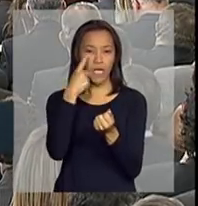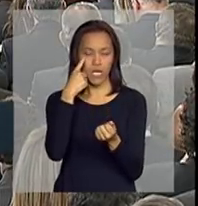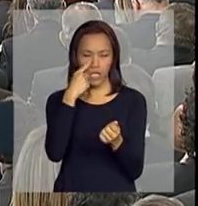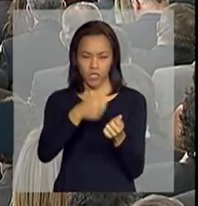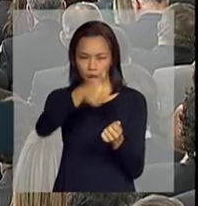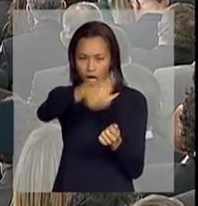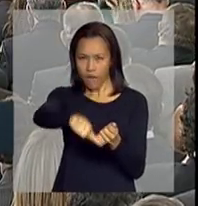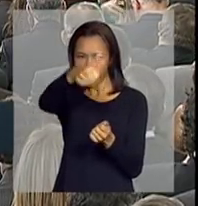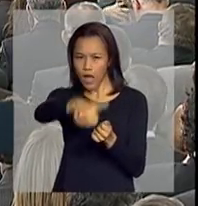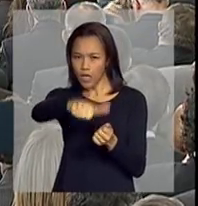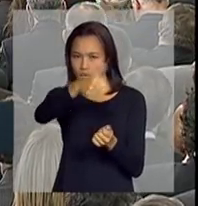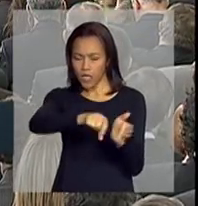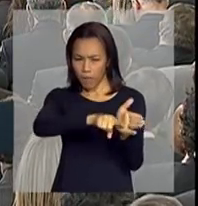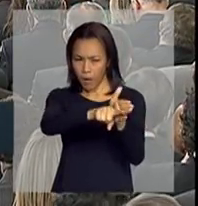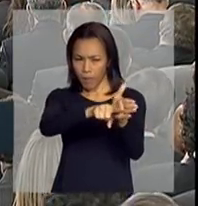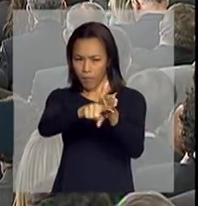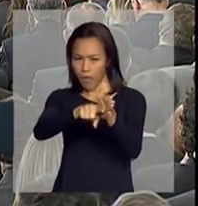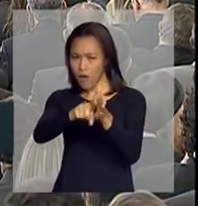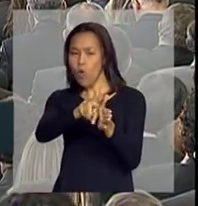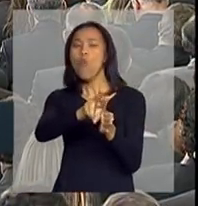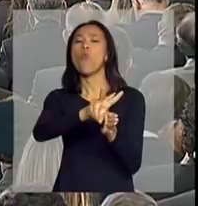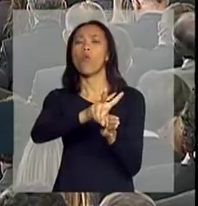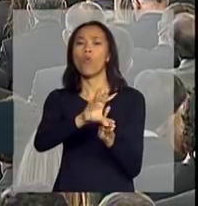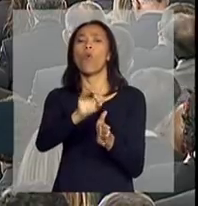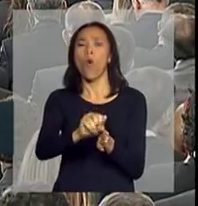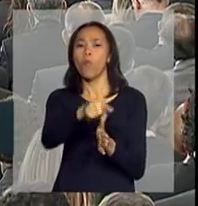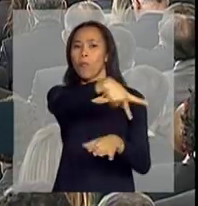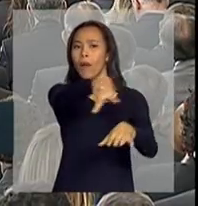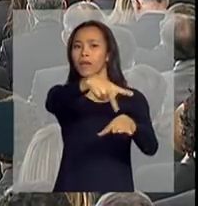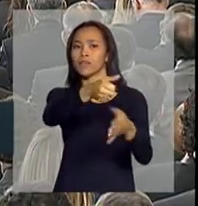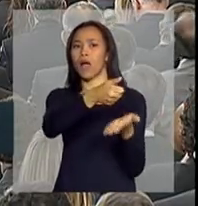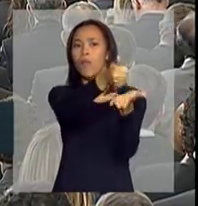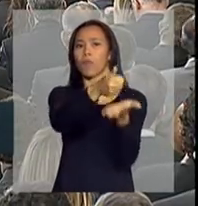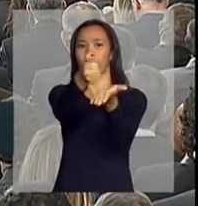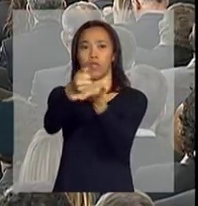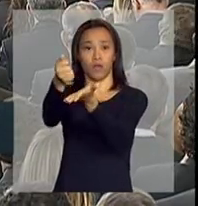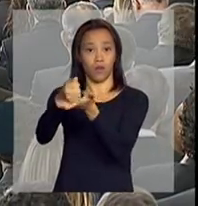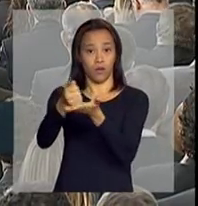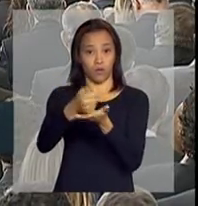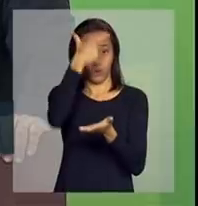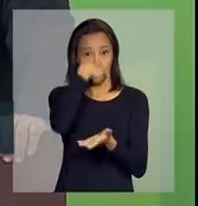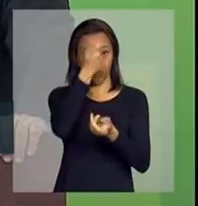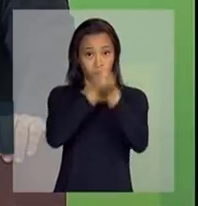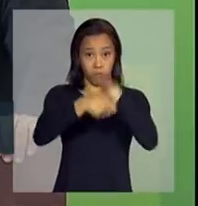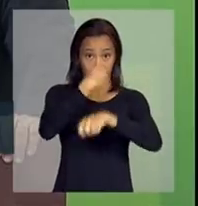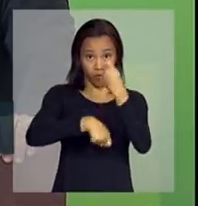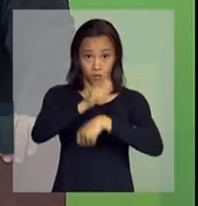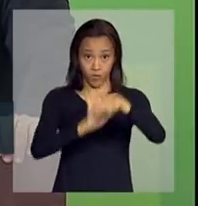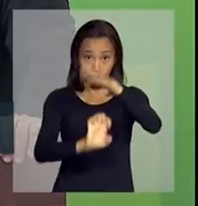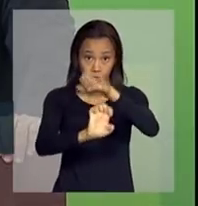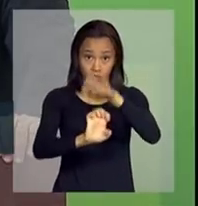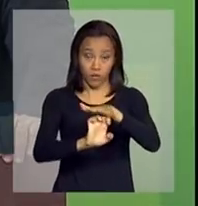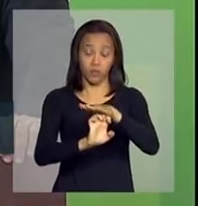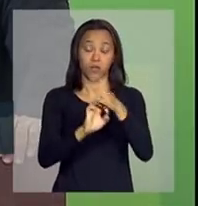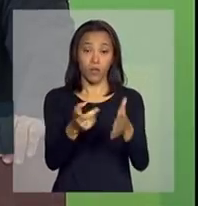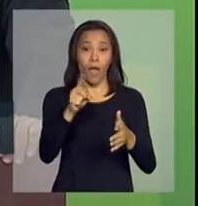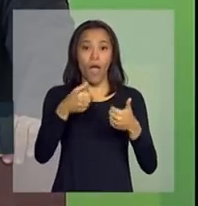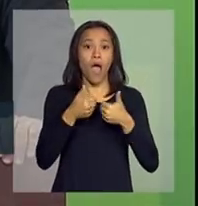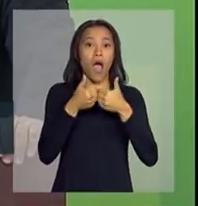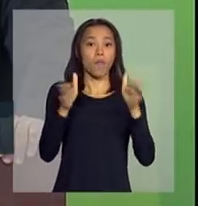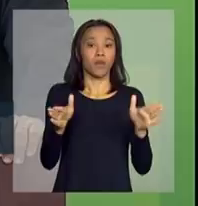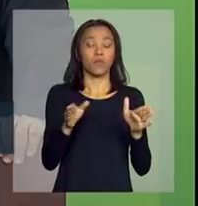de apoio ao empreendedorismo por vários itens e o principal é a abertura e